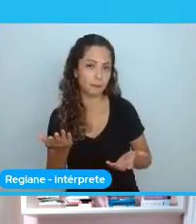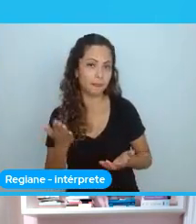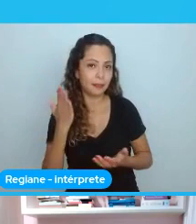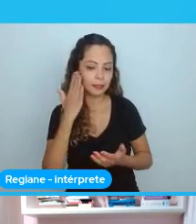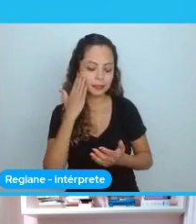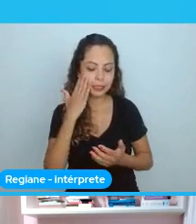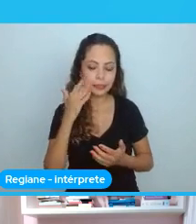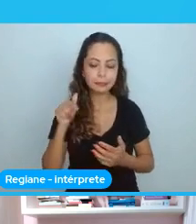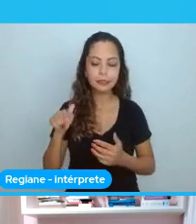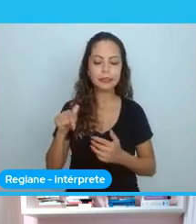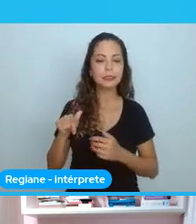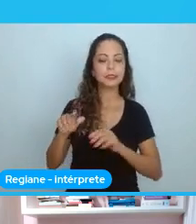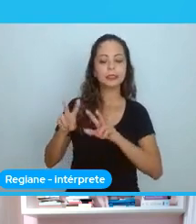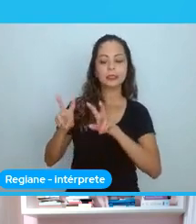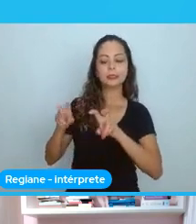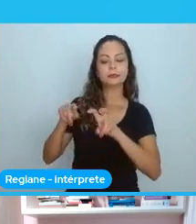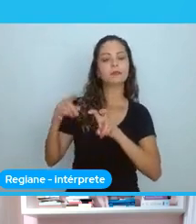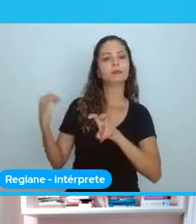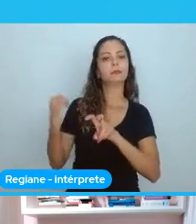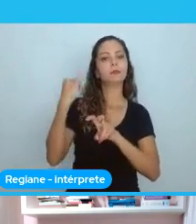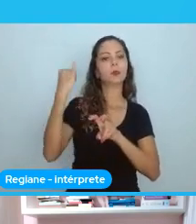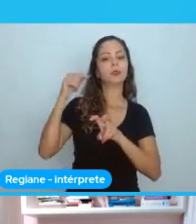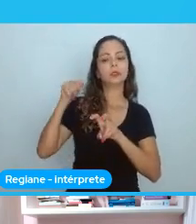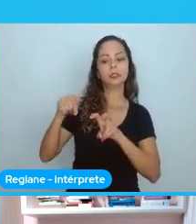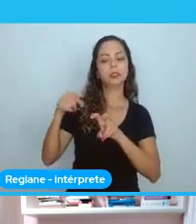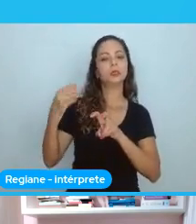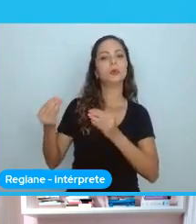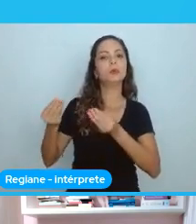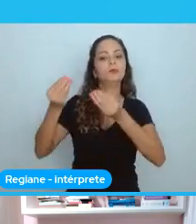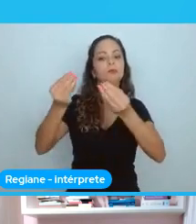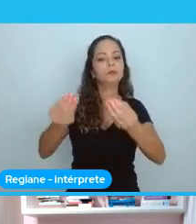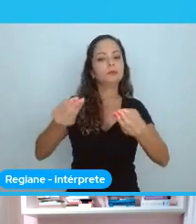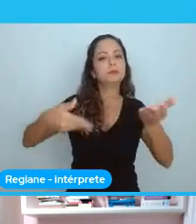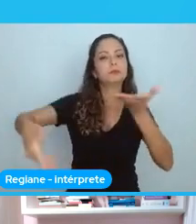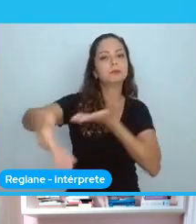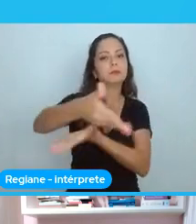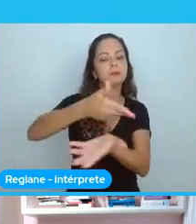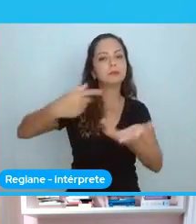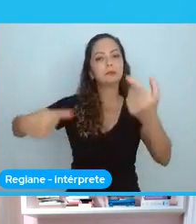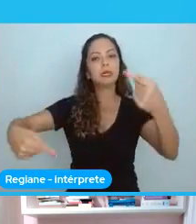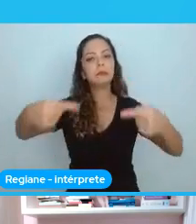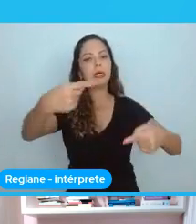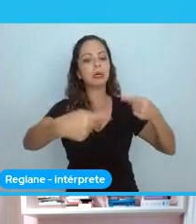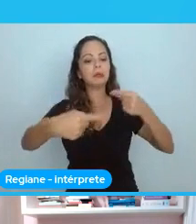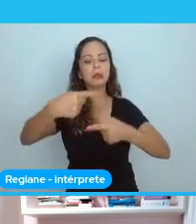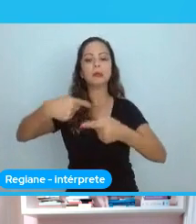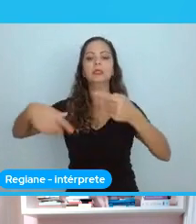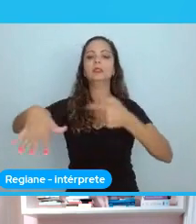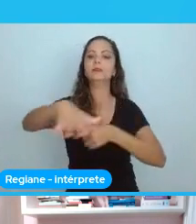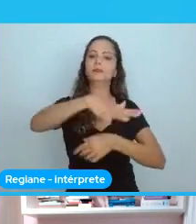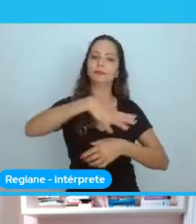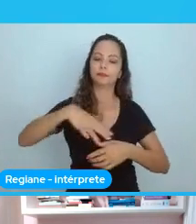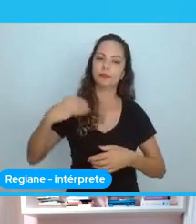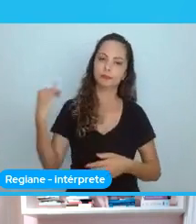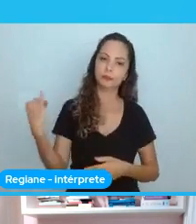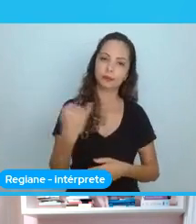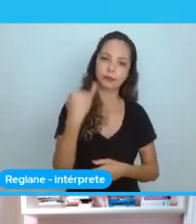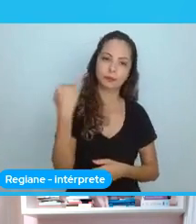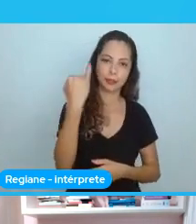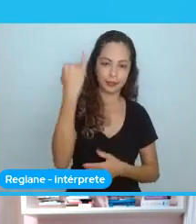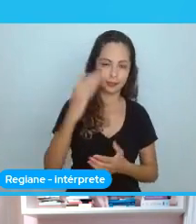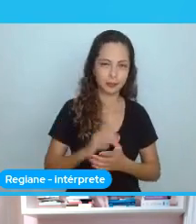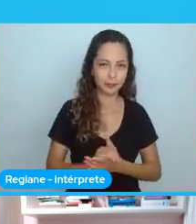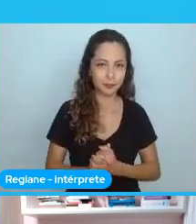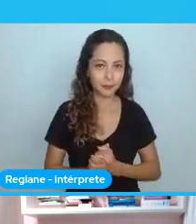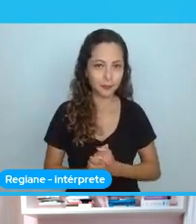melhor, sabe? Fica muito mais saudável a sua comunidade. Eu acho que isso foi algo que se eu olhasse para trás e falasse